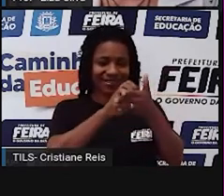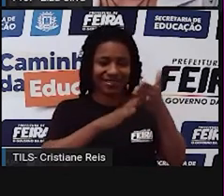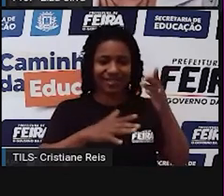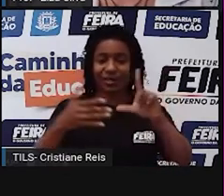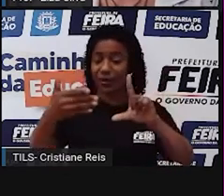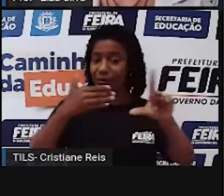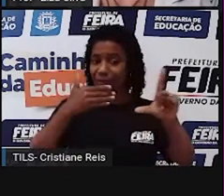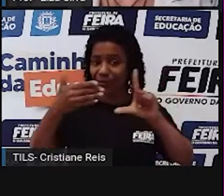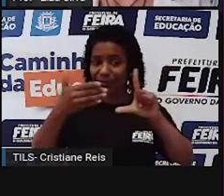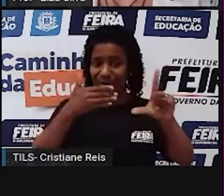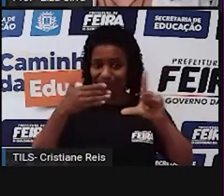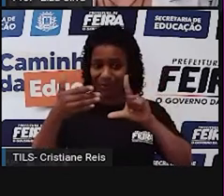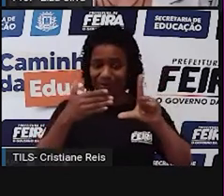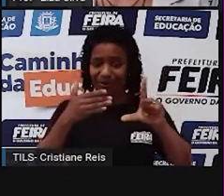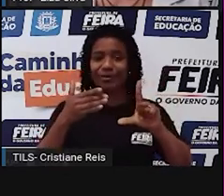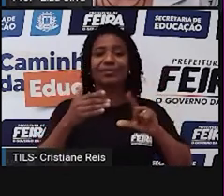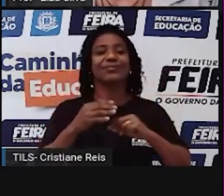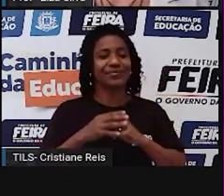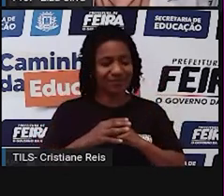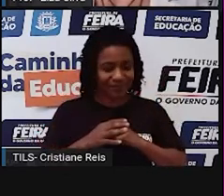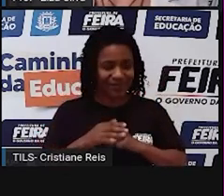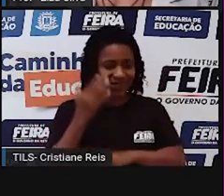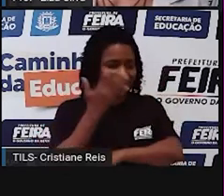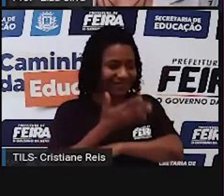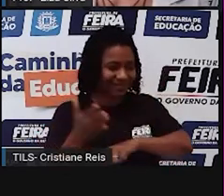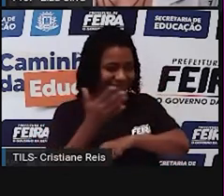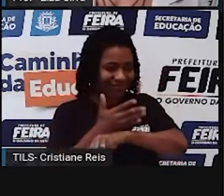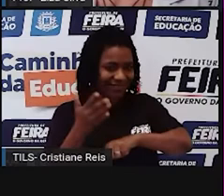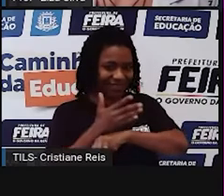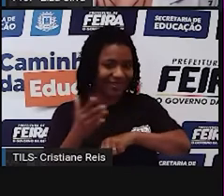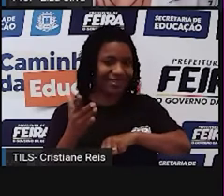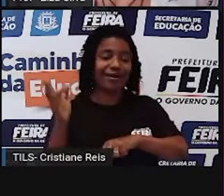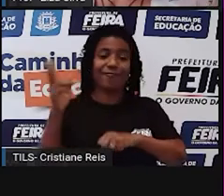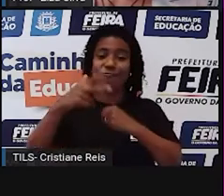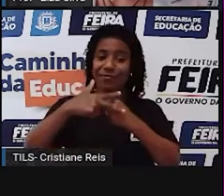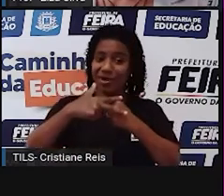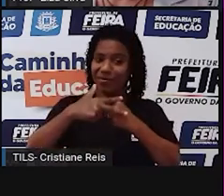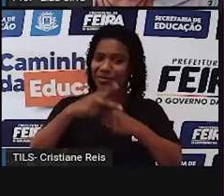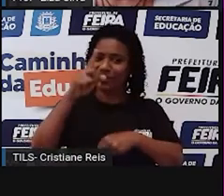um pouco mais os verbos no tempo passado.